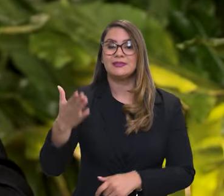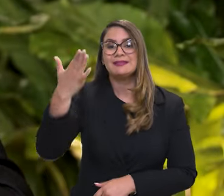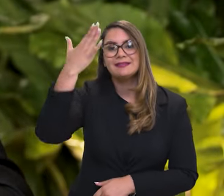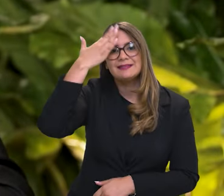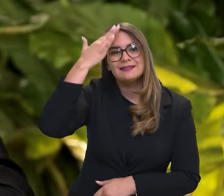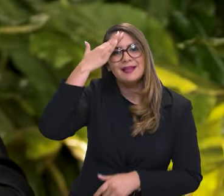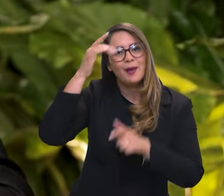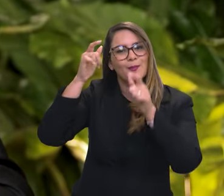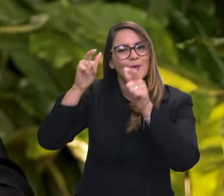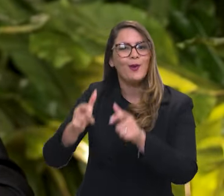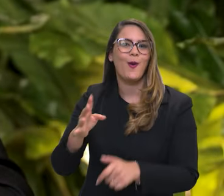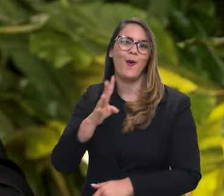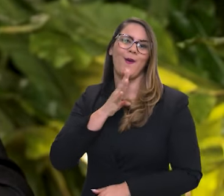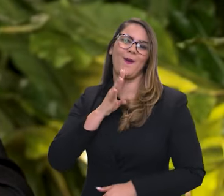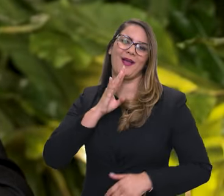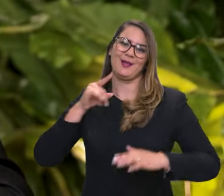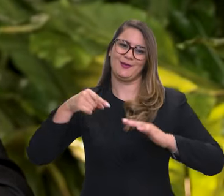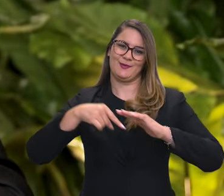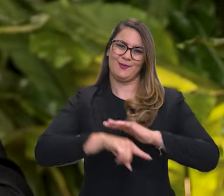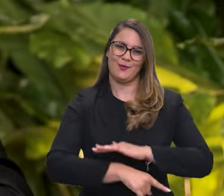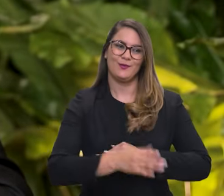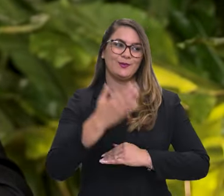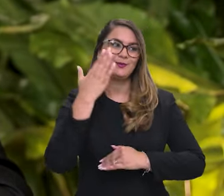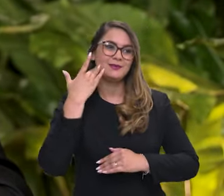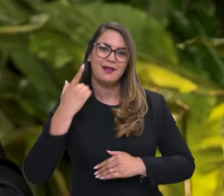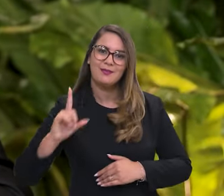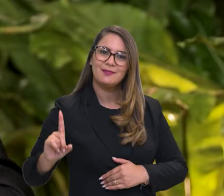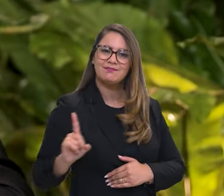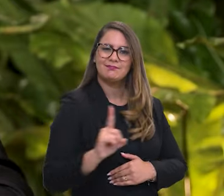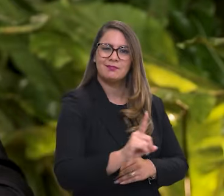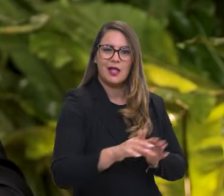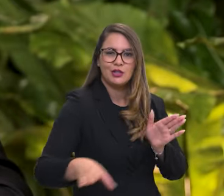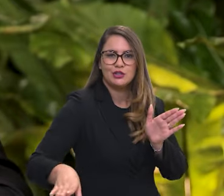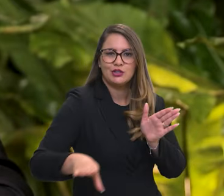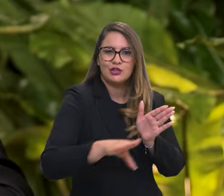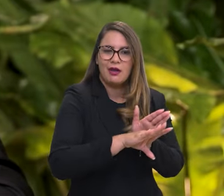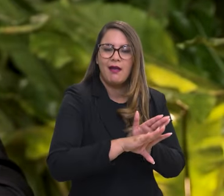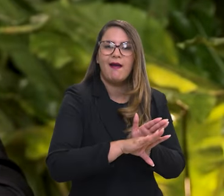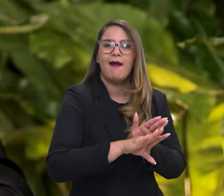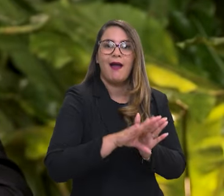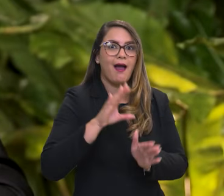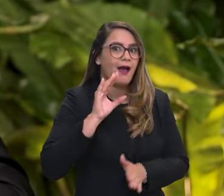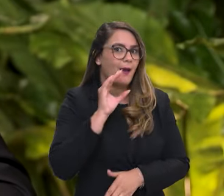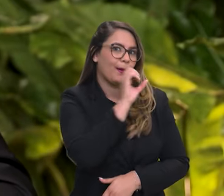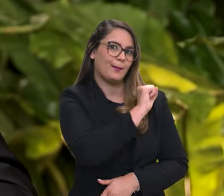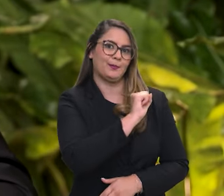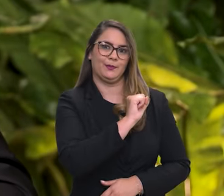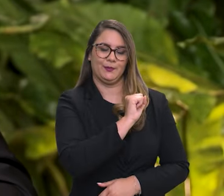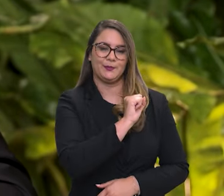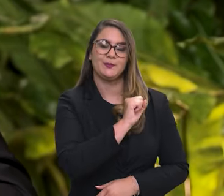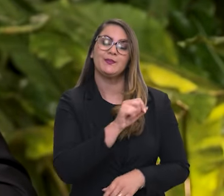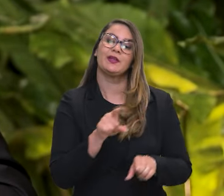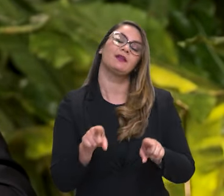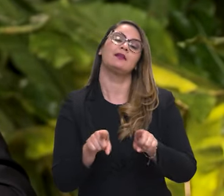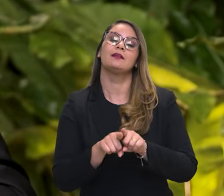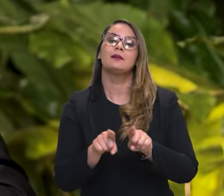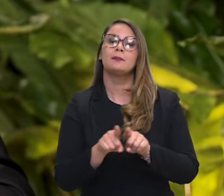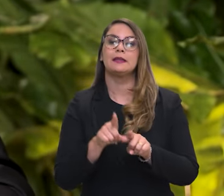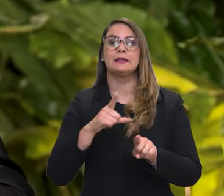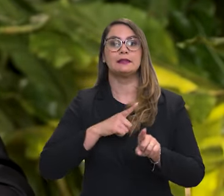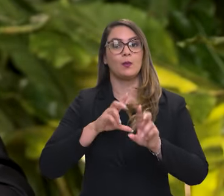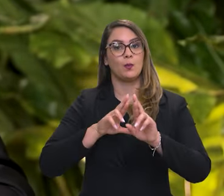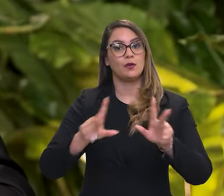sabem como chegar nos locais com muito mais rapidez. Além disso tudo, gente tem uma diferença da legislação.